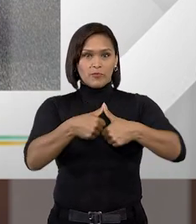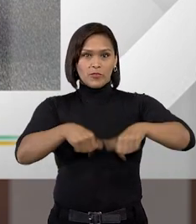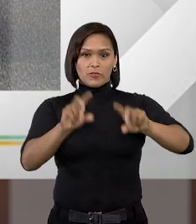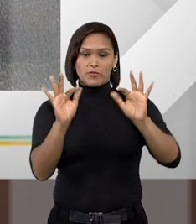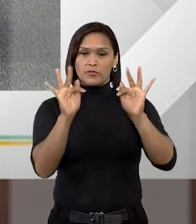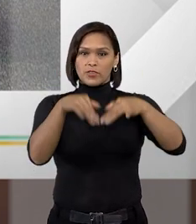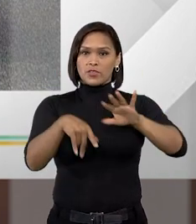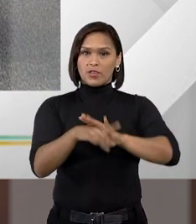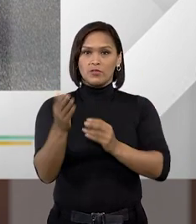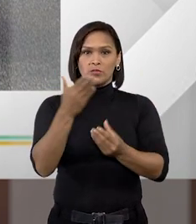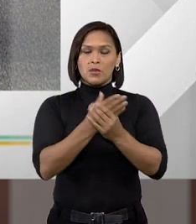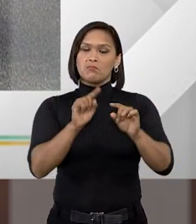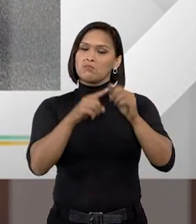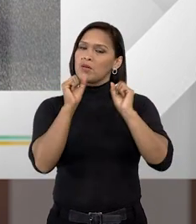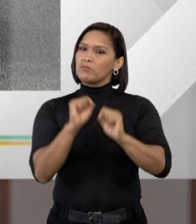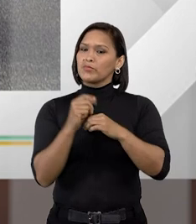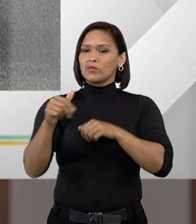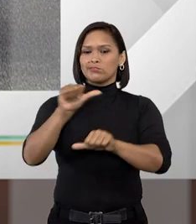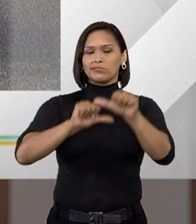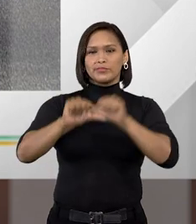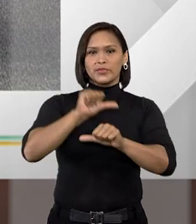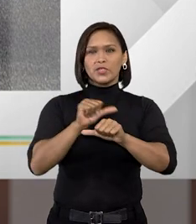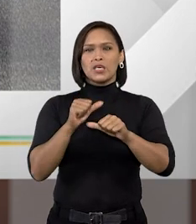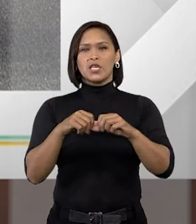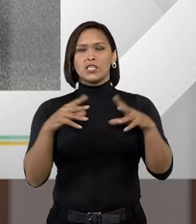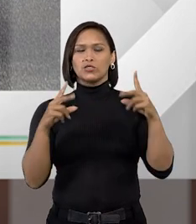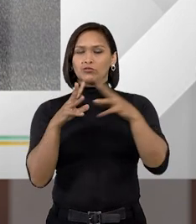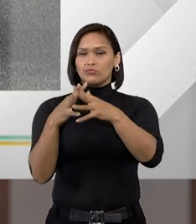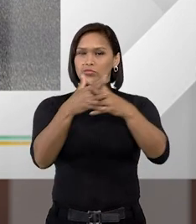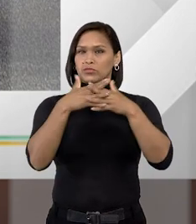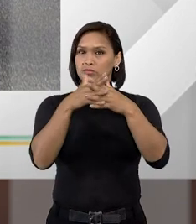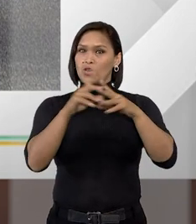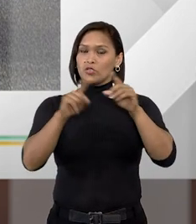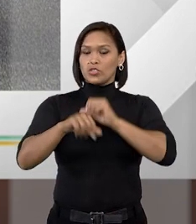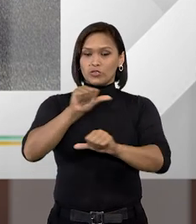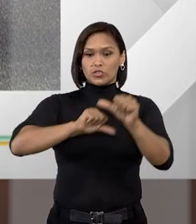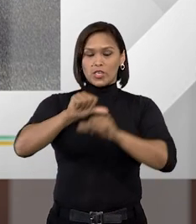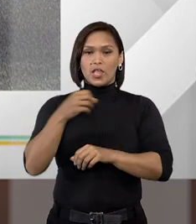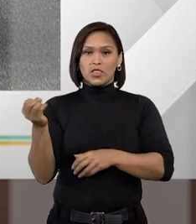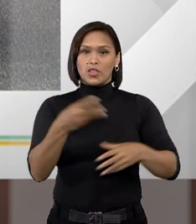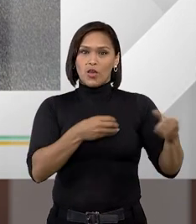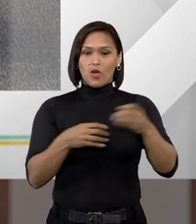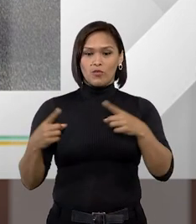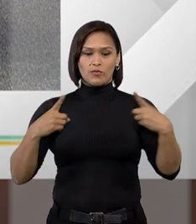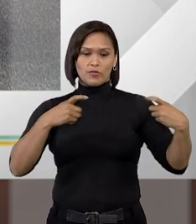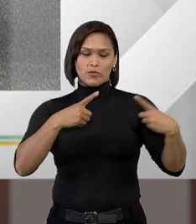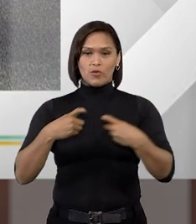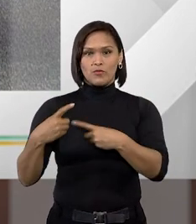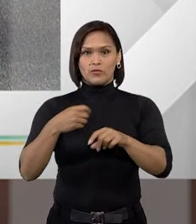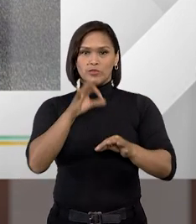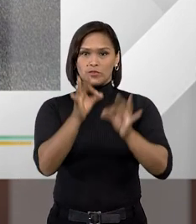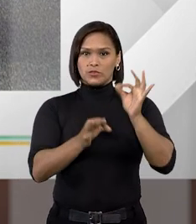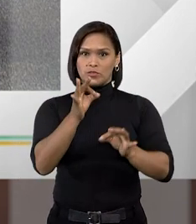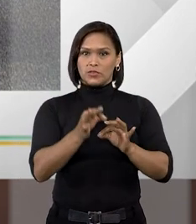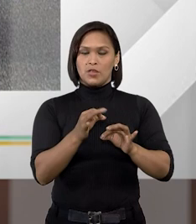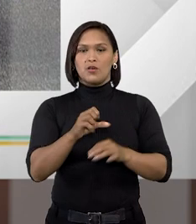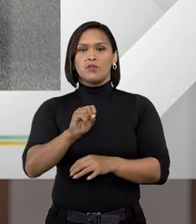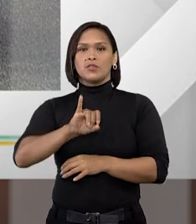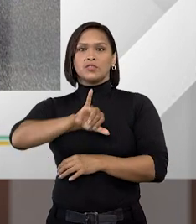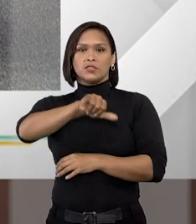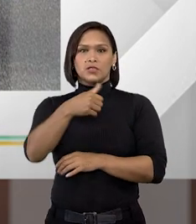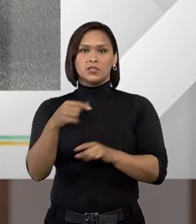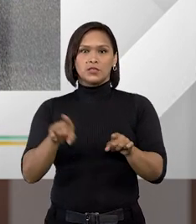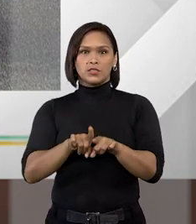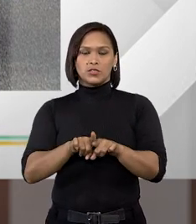final do processo, mas pode acabar se tornando tormentosa a ponto de gerar novos conflitos judiciais. O Superior